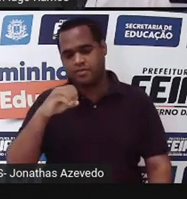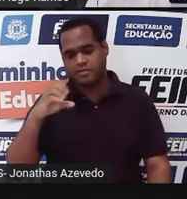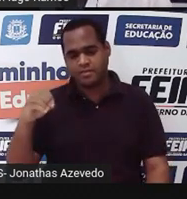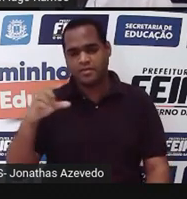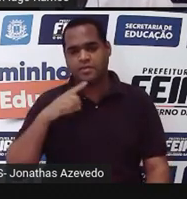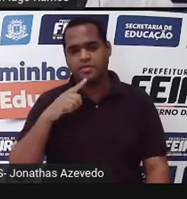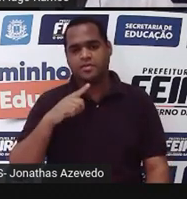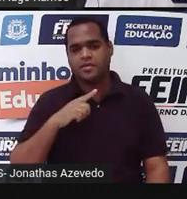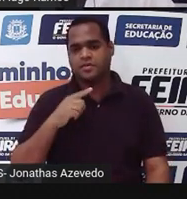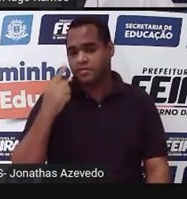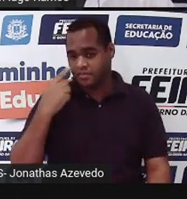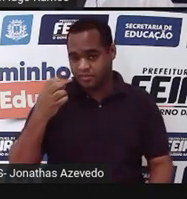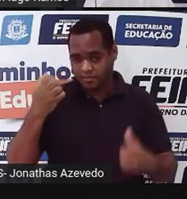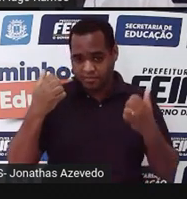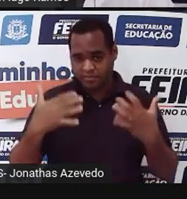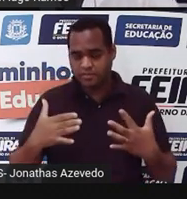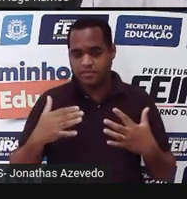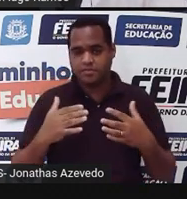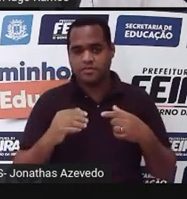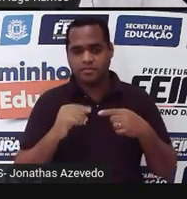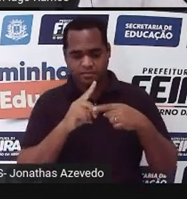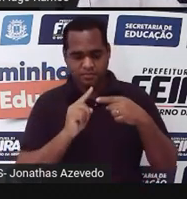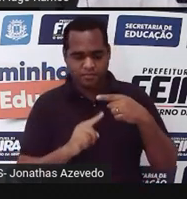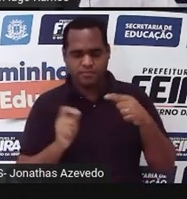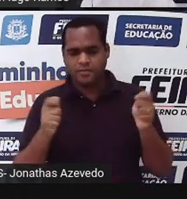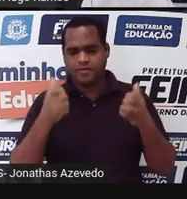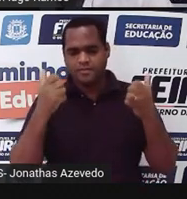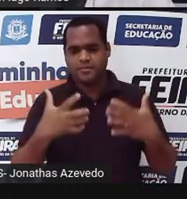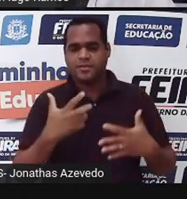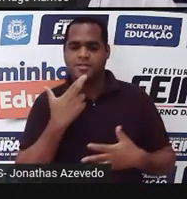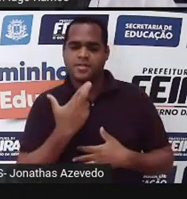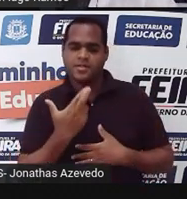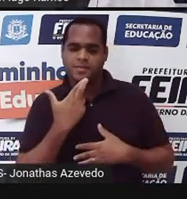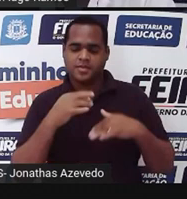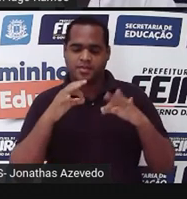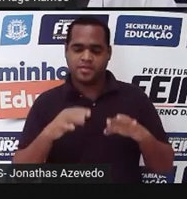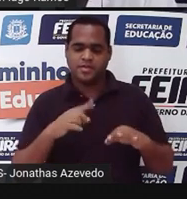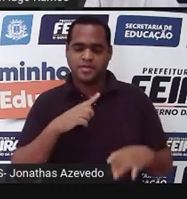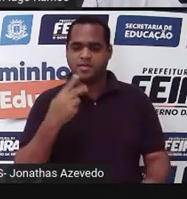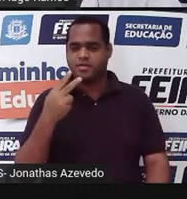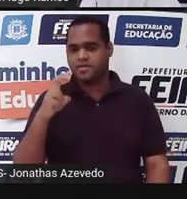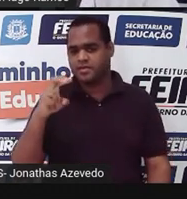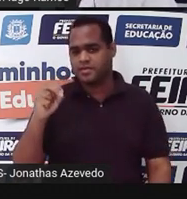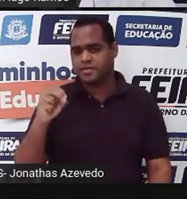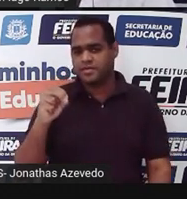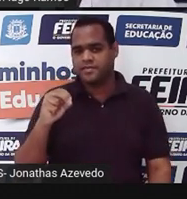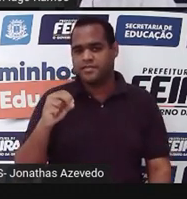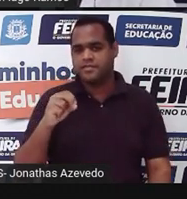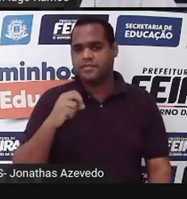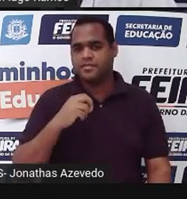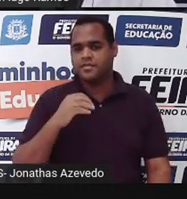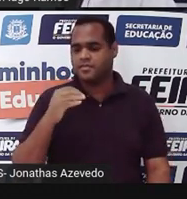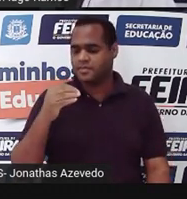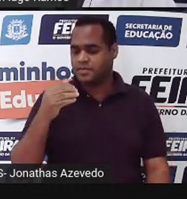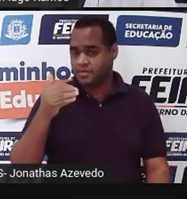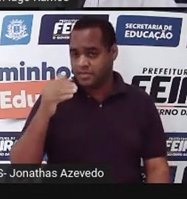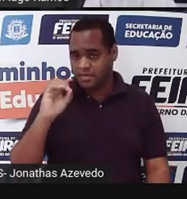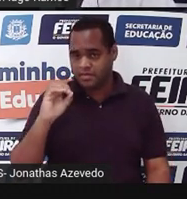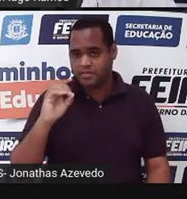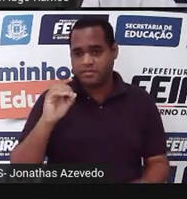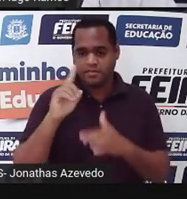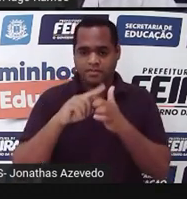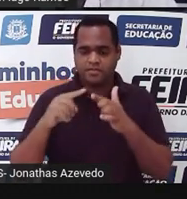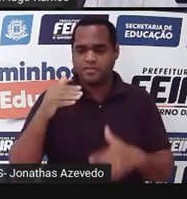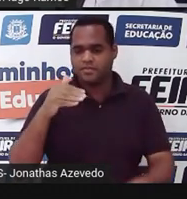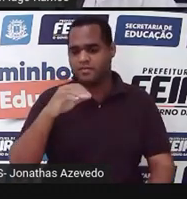Ali na tela escrito na forma de fração. O resultado disso depois multiplica por 250. 10 dividido por 100, fazendo uma